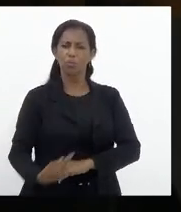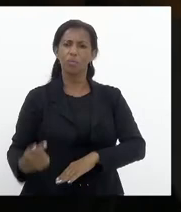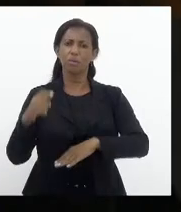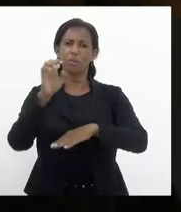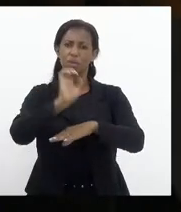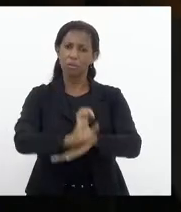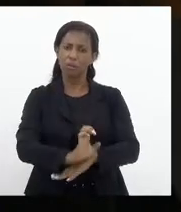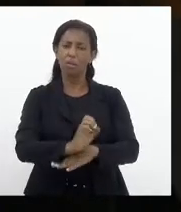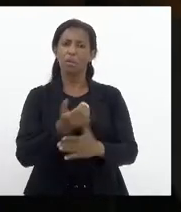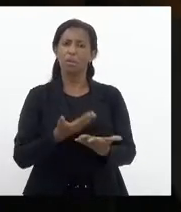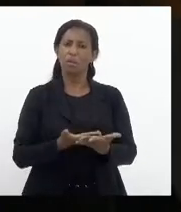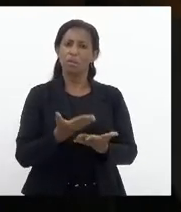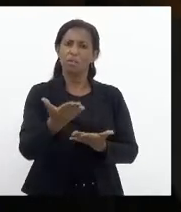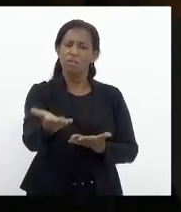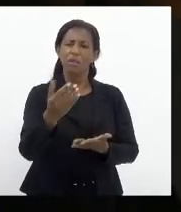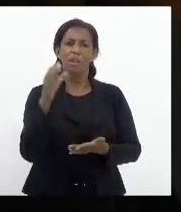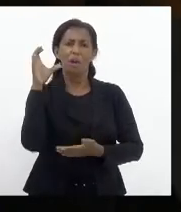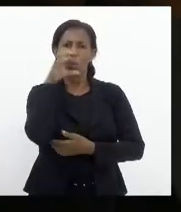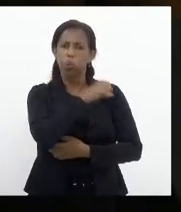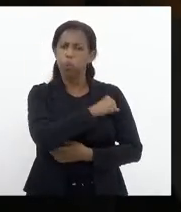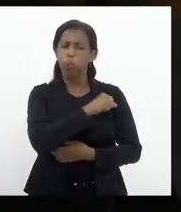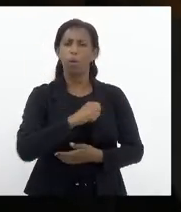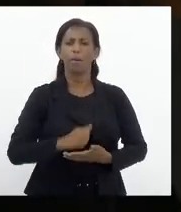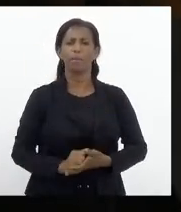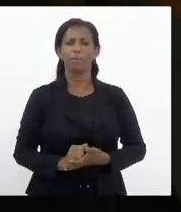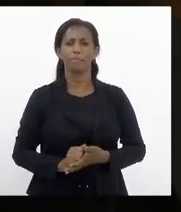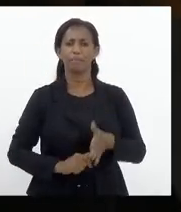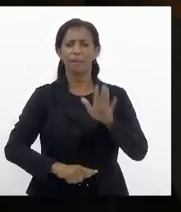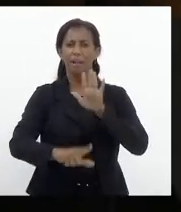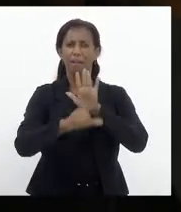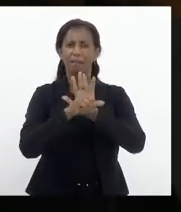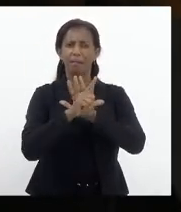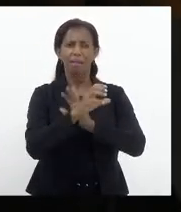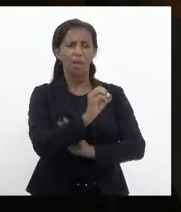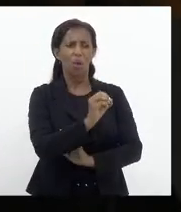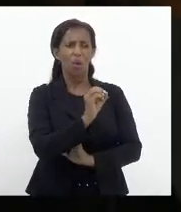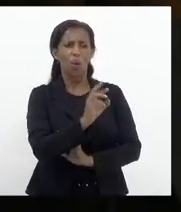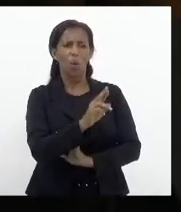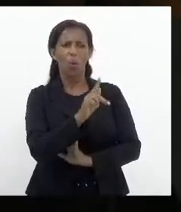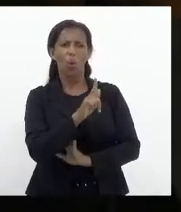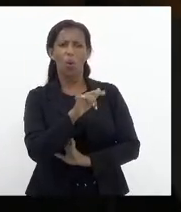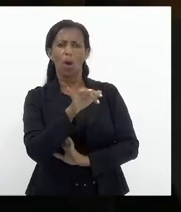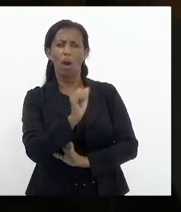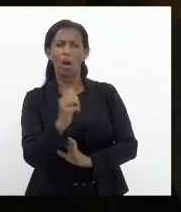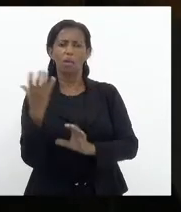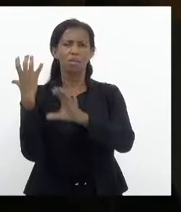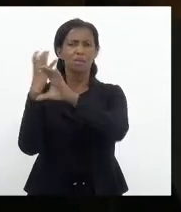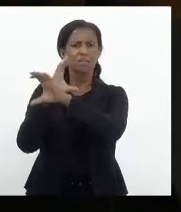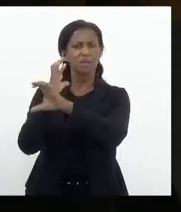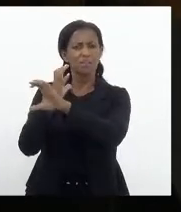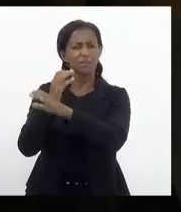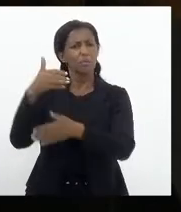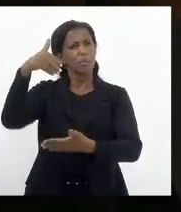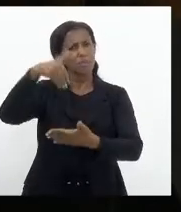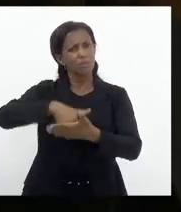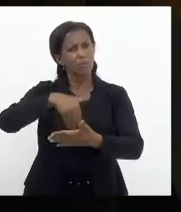envie com a máxima urgência a lei orgânica da Polícia Civil para ser votada.